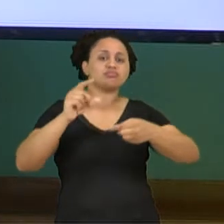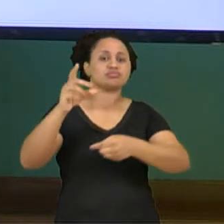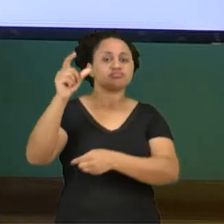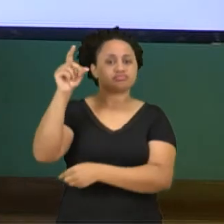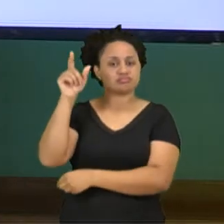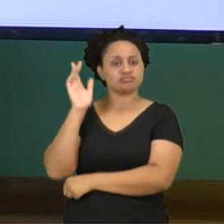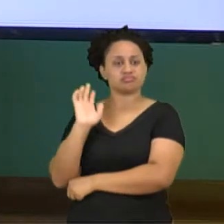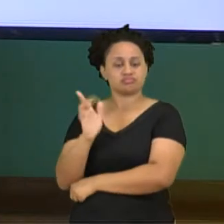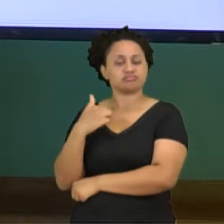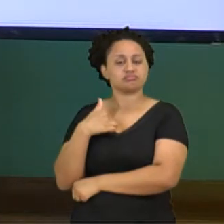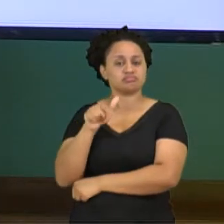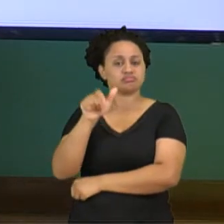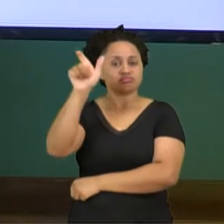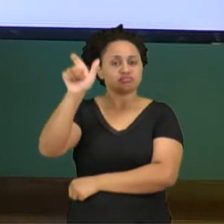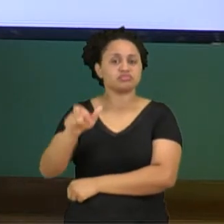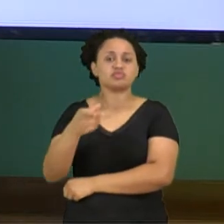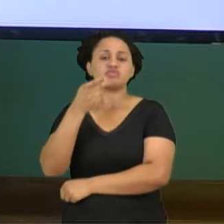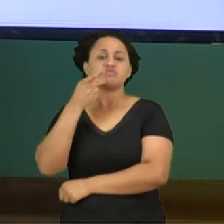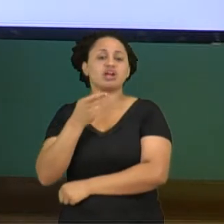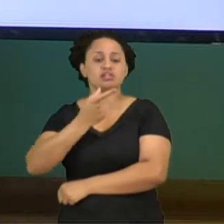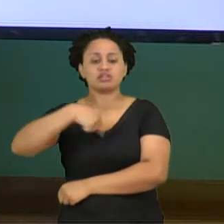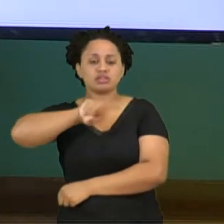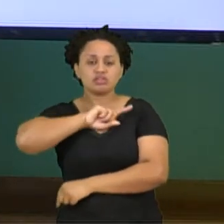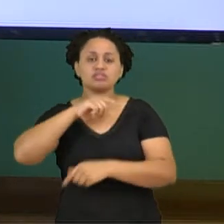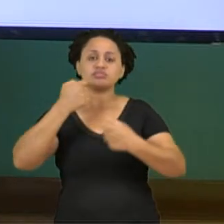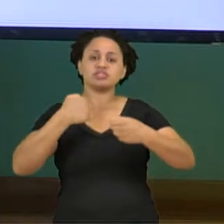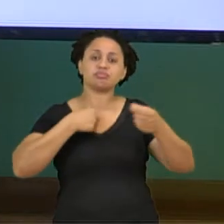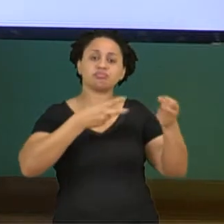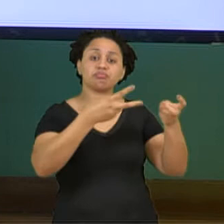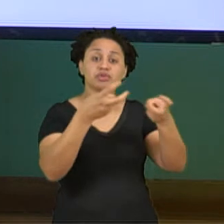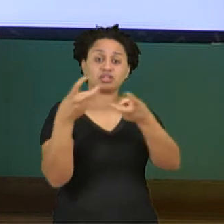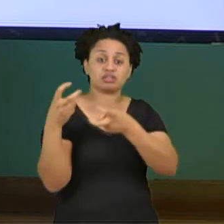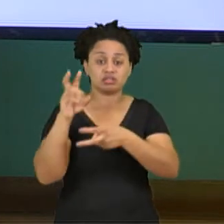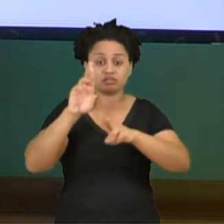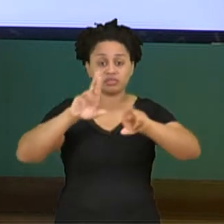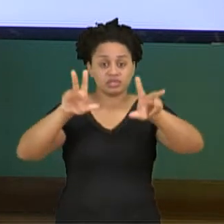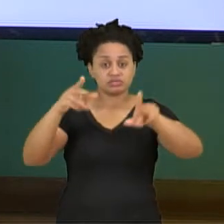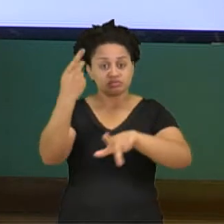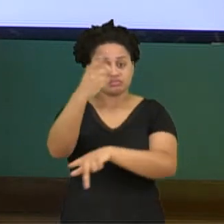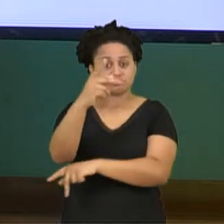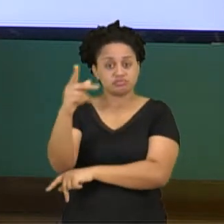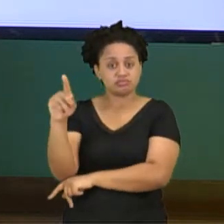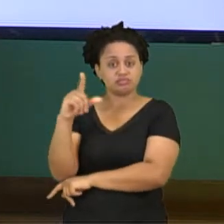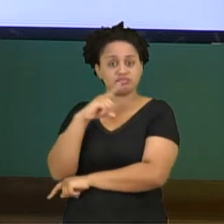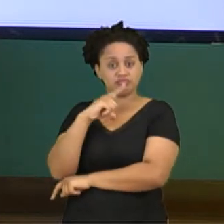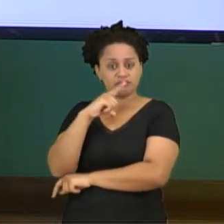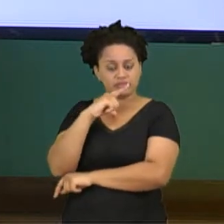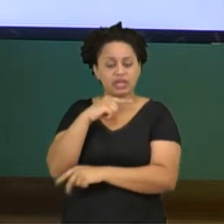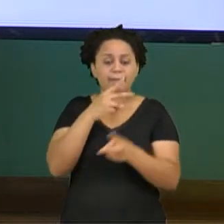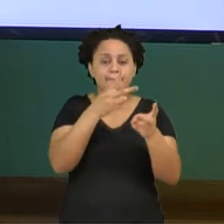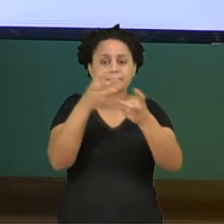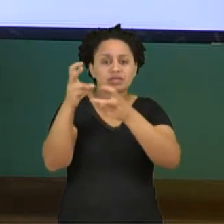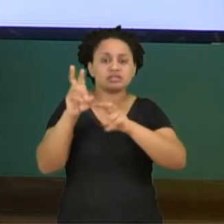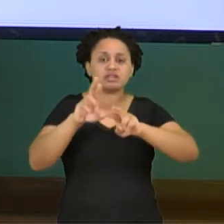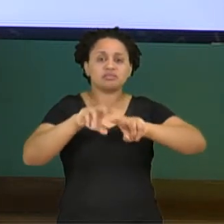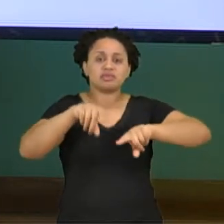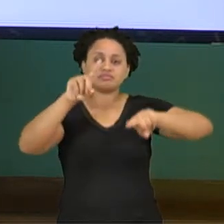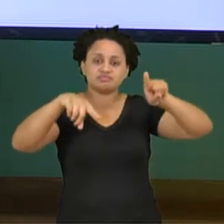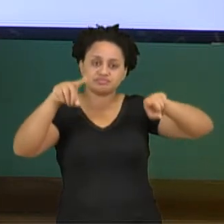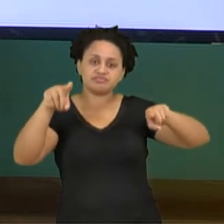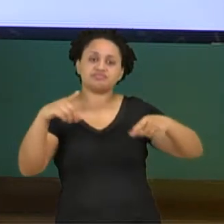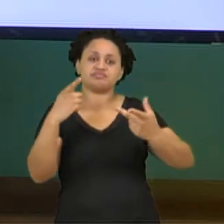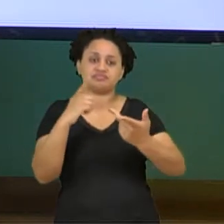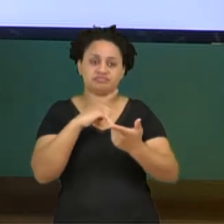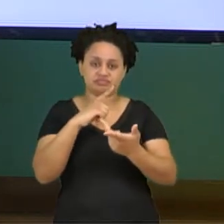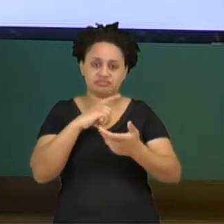atenção da necessidade de reconhecer essas diferenças no outro, de reconhecer essa diversidade, né? Os